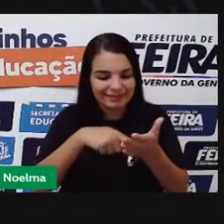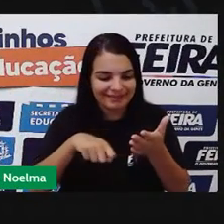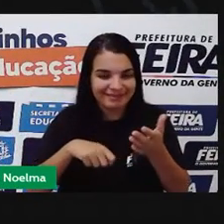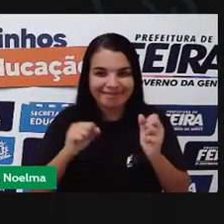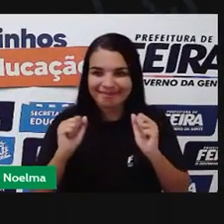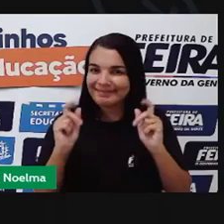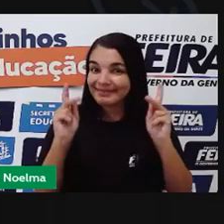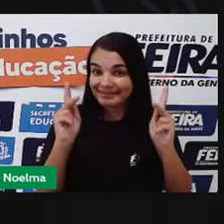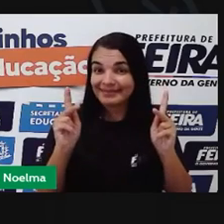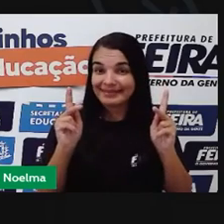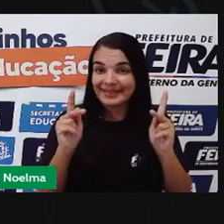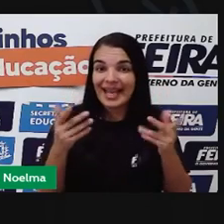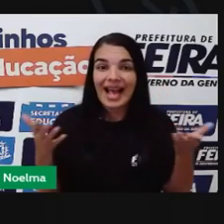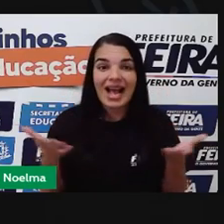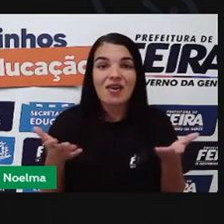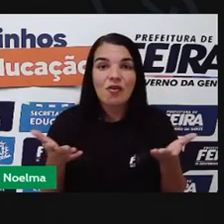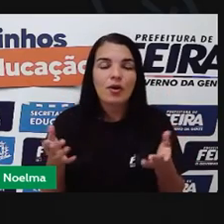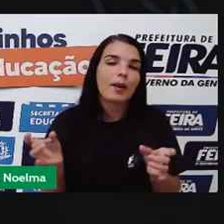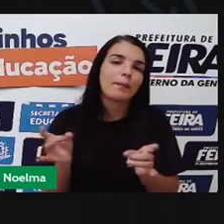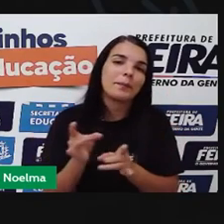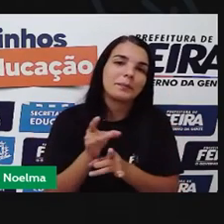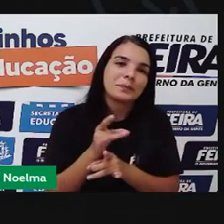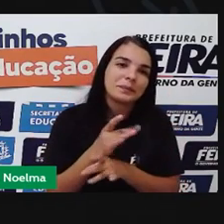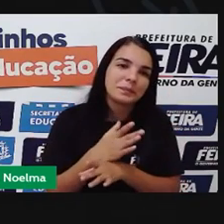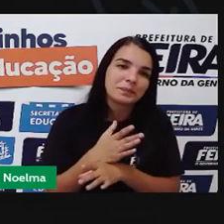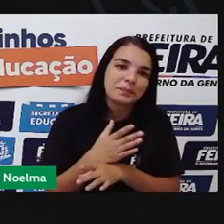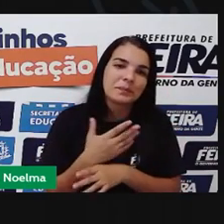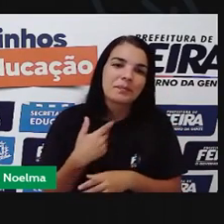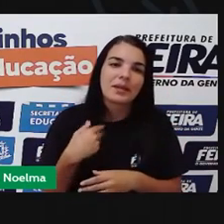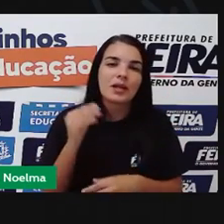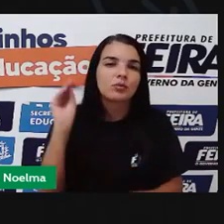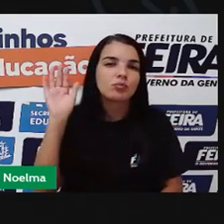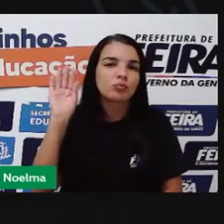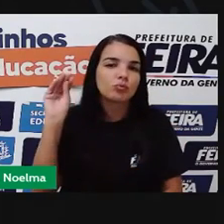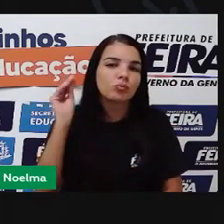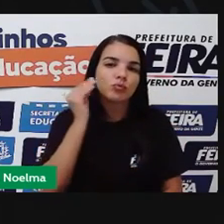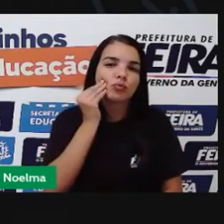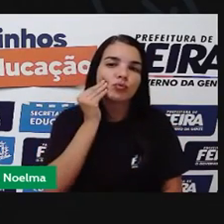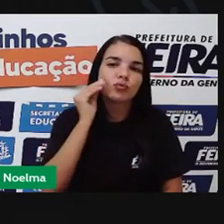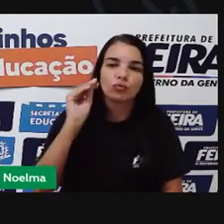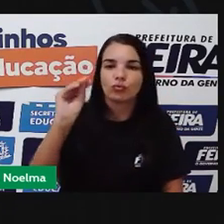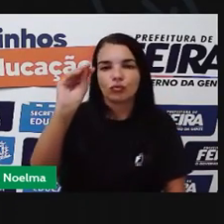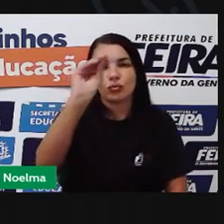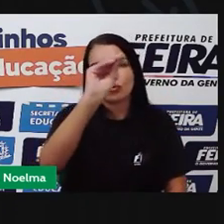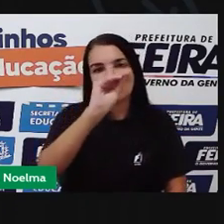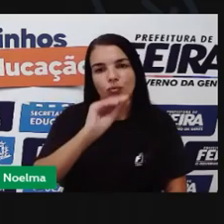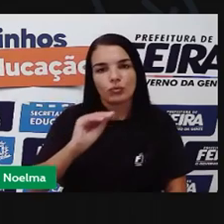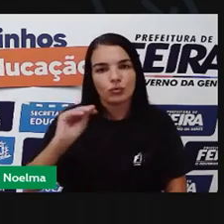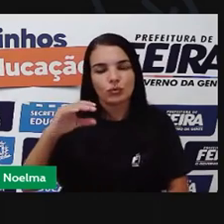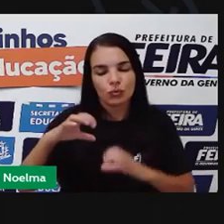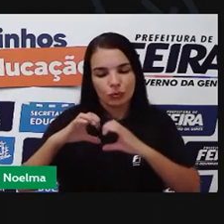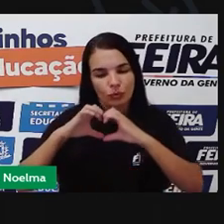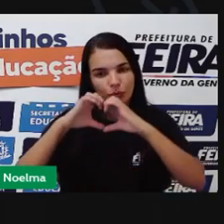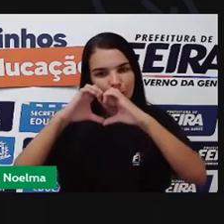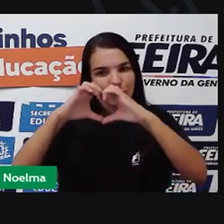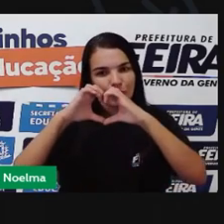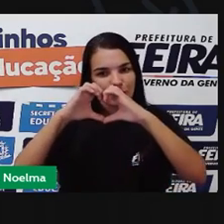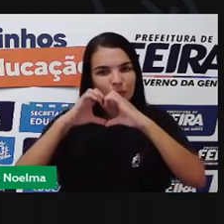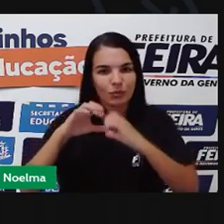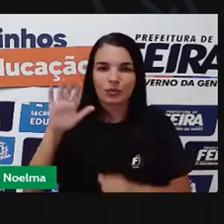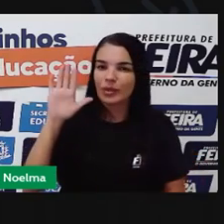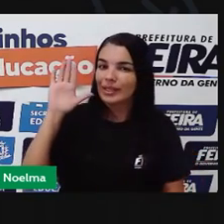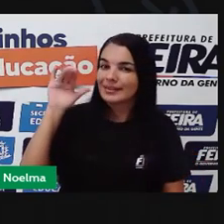Certo, gente? A nossa aula, ela vai ficando por aqui. Um beijo enorme no coração de cada um de vocês.